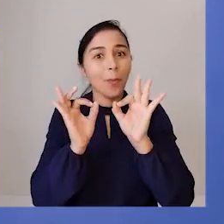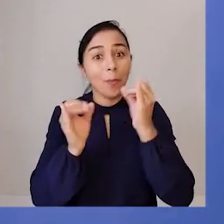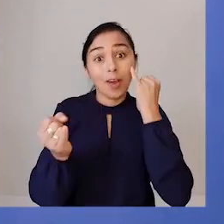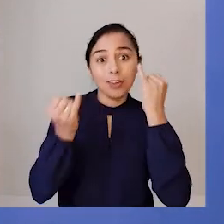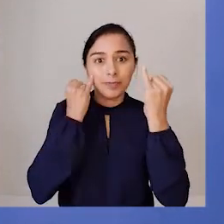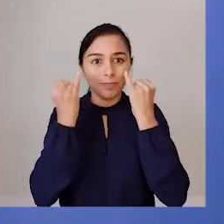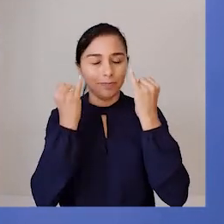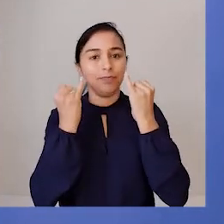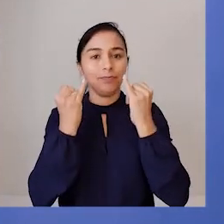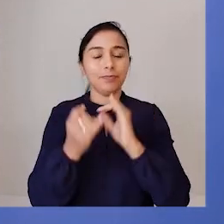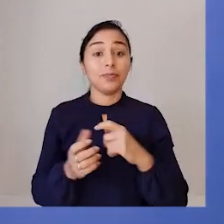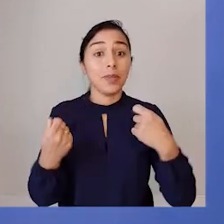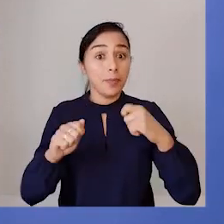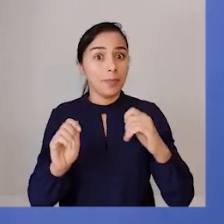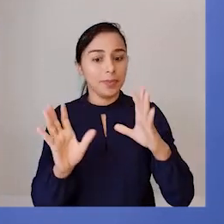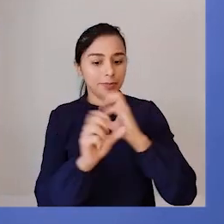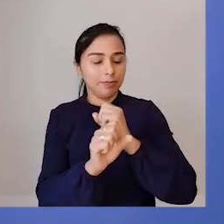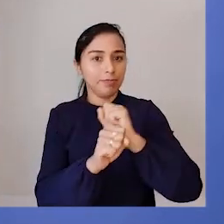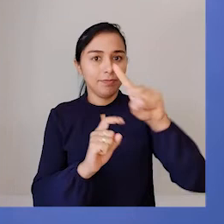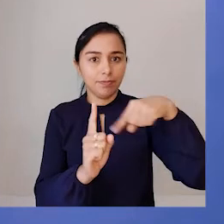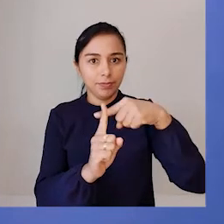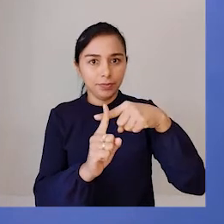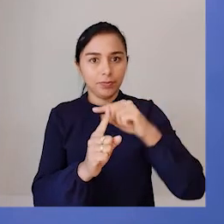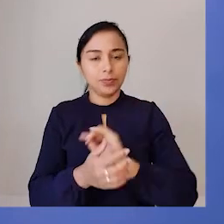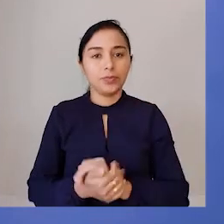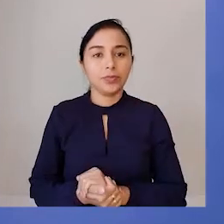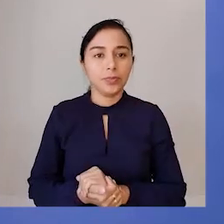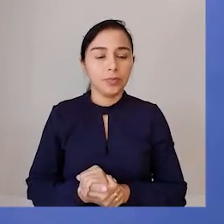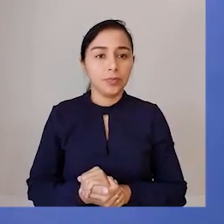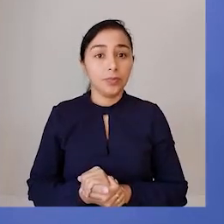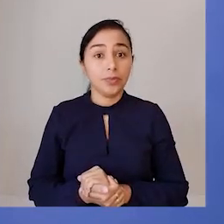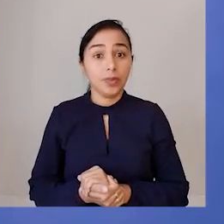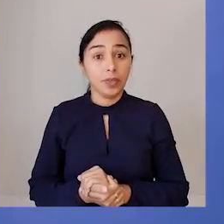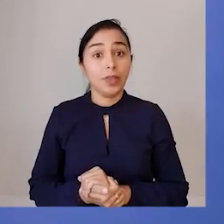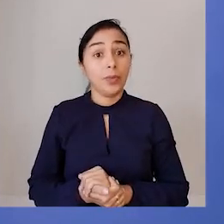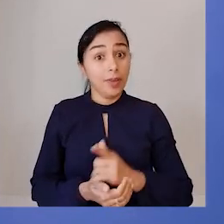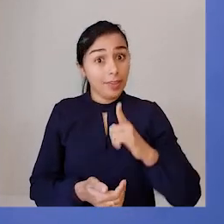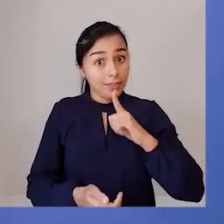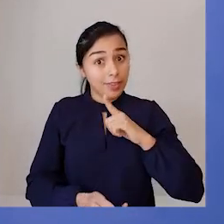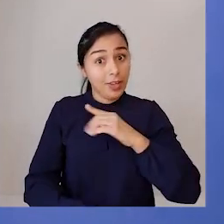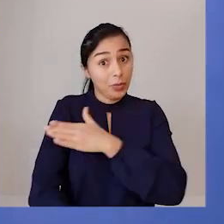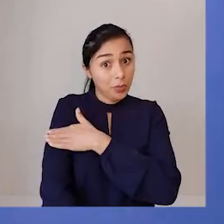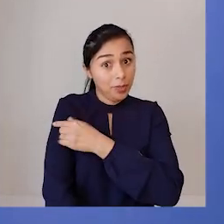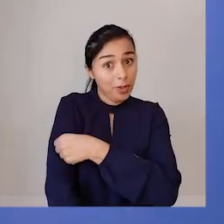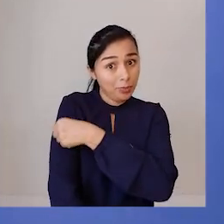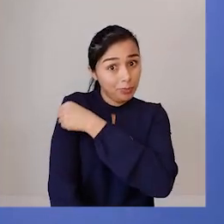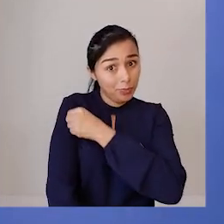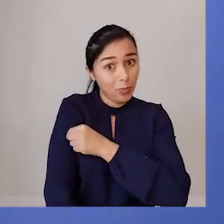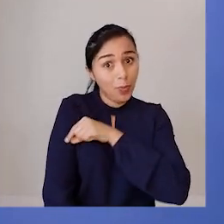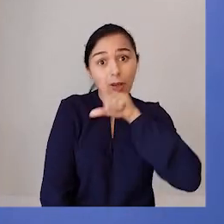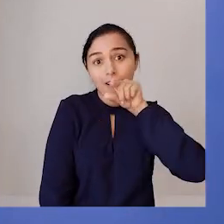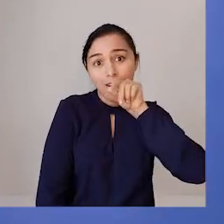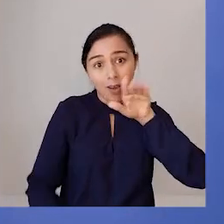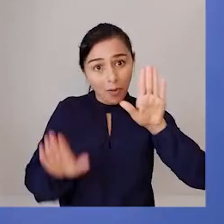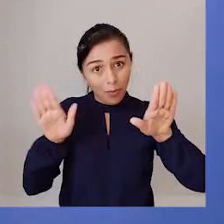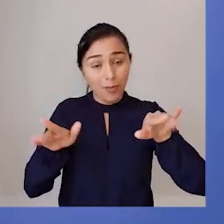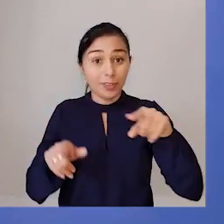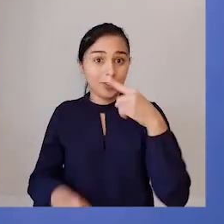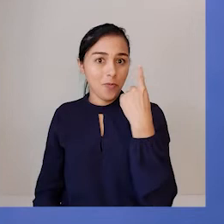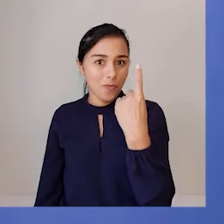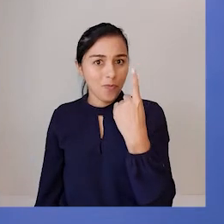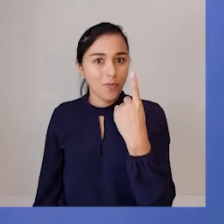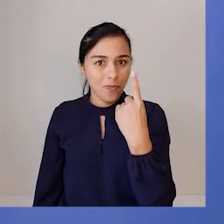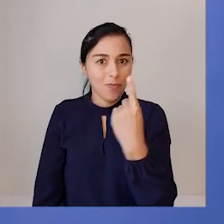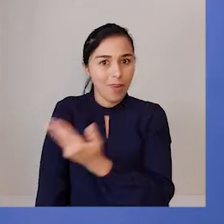que nós vamos precisar para desenvolver essa adição. Um pássaro tatuado no braço. Então, ele tem uma